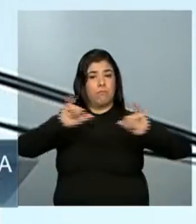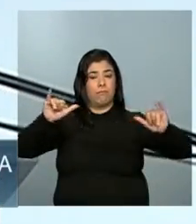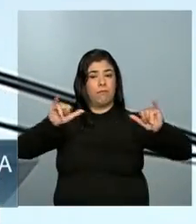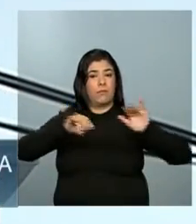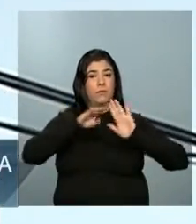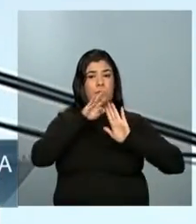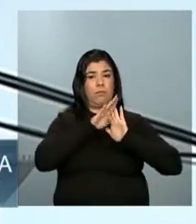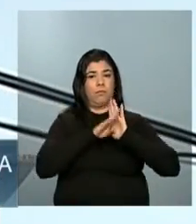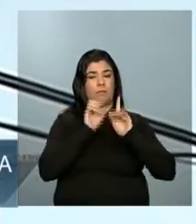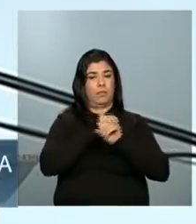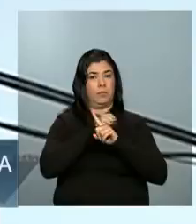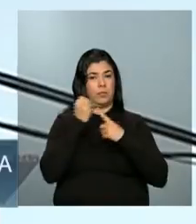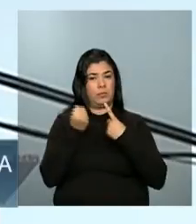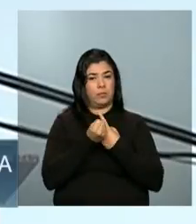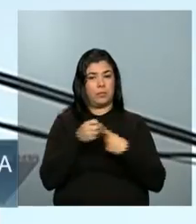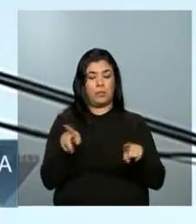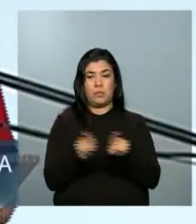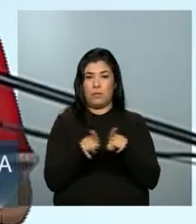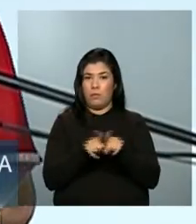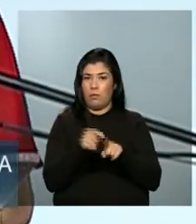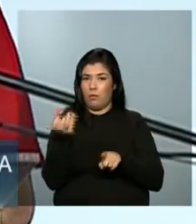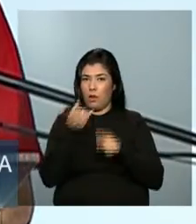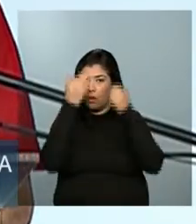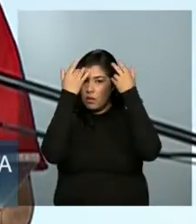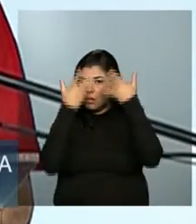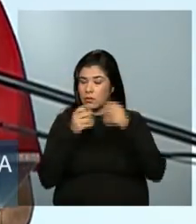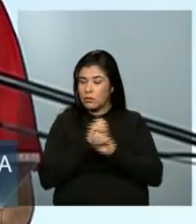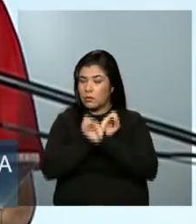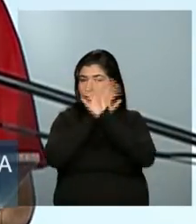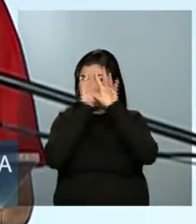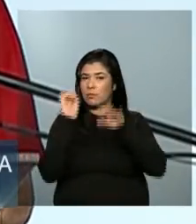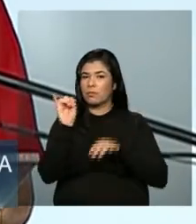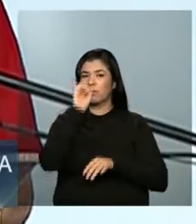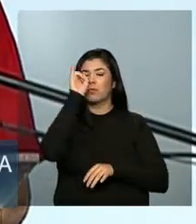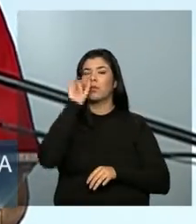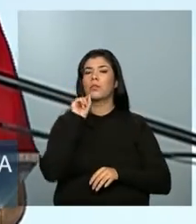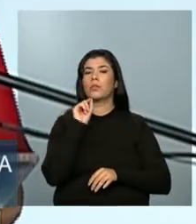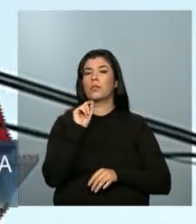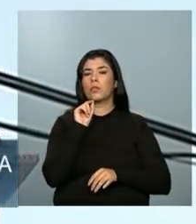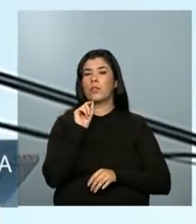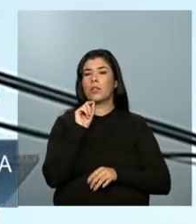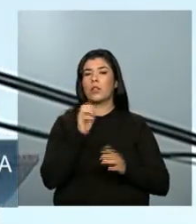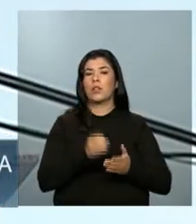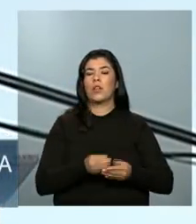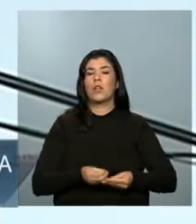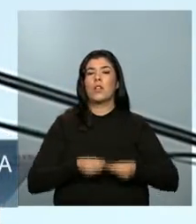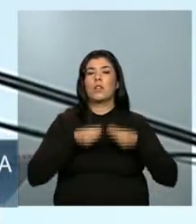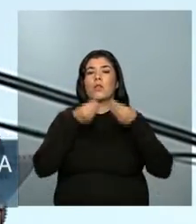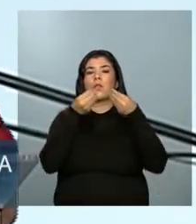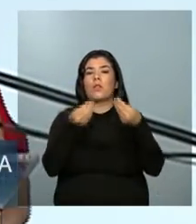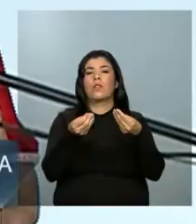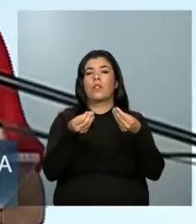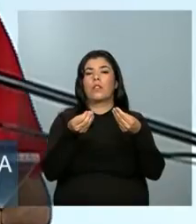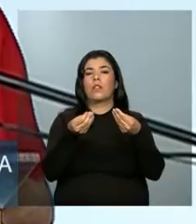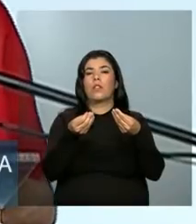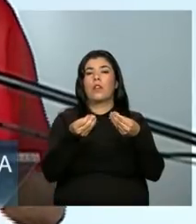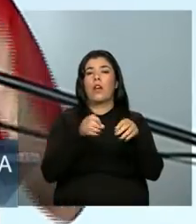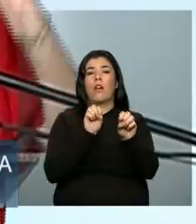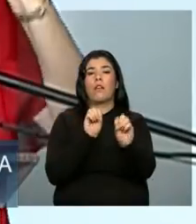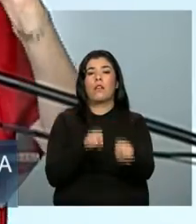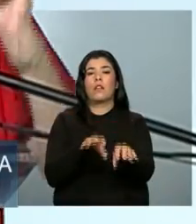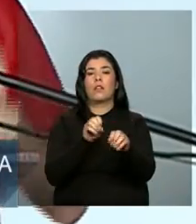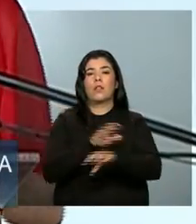Quero dizer que uma outra coisa importante é a oferta de educação em tempo integral